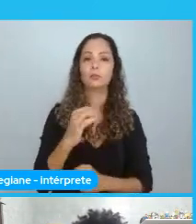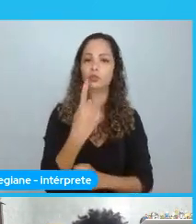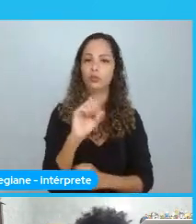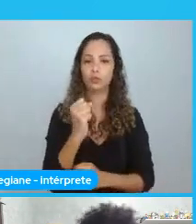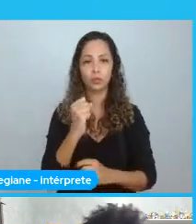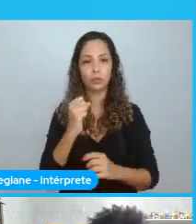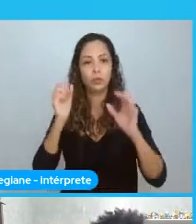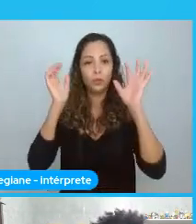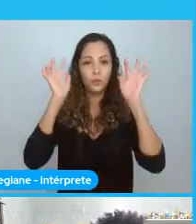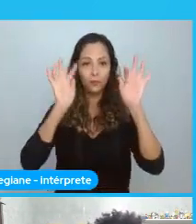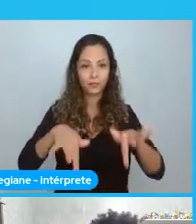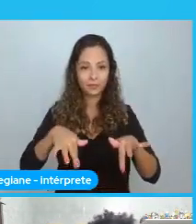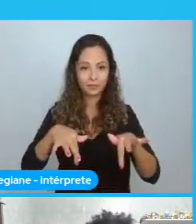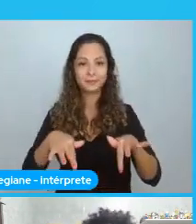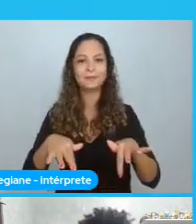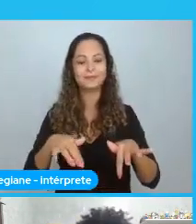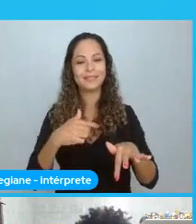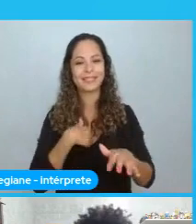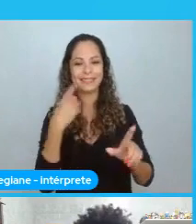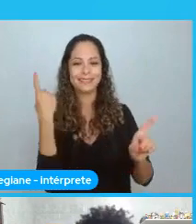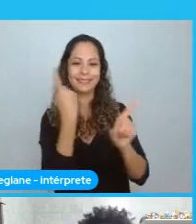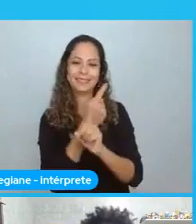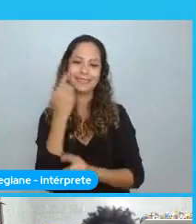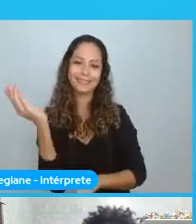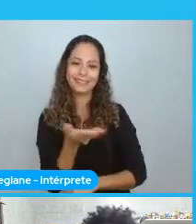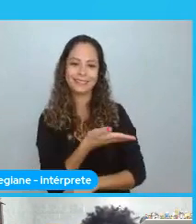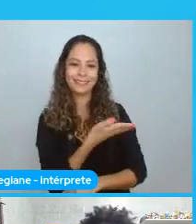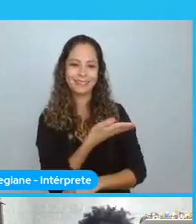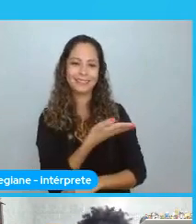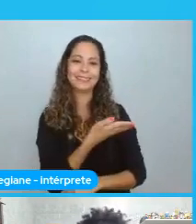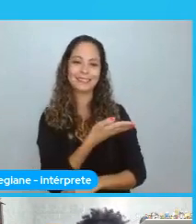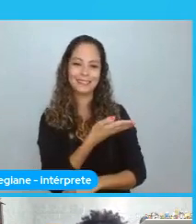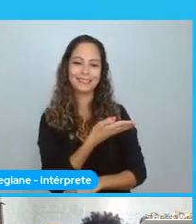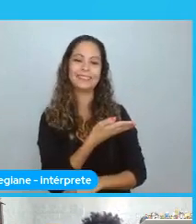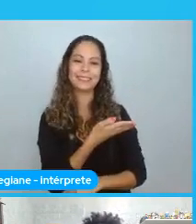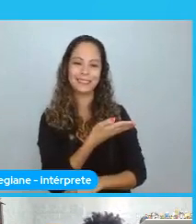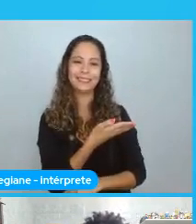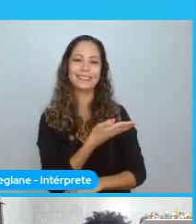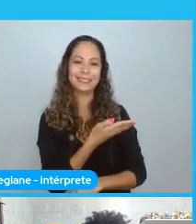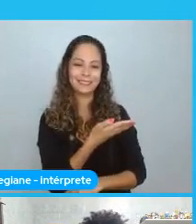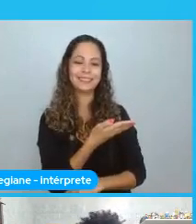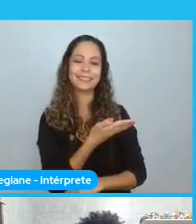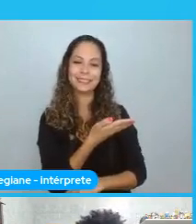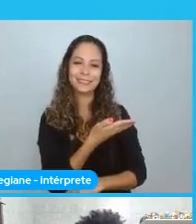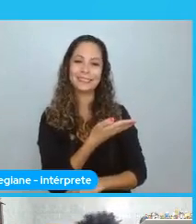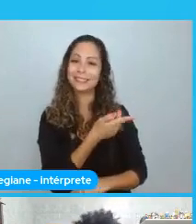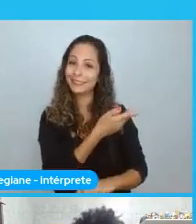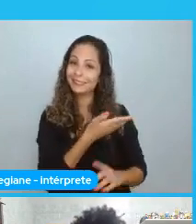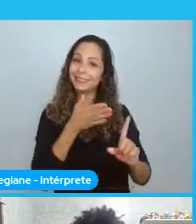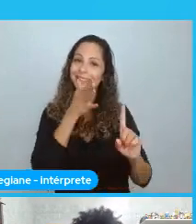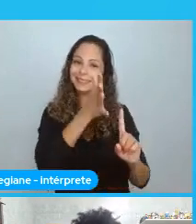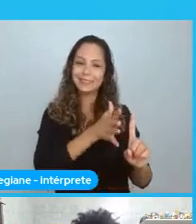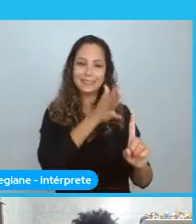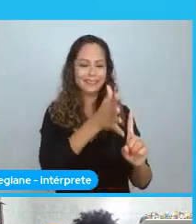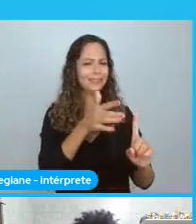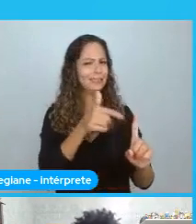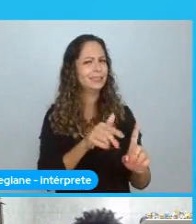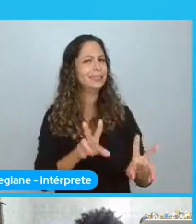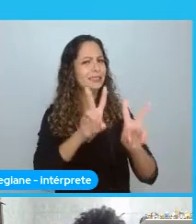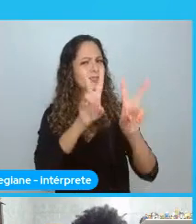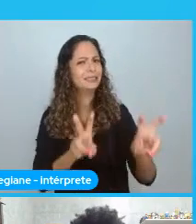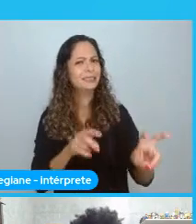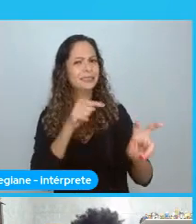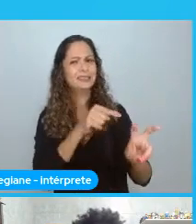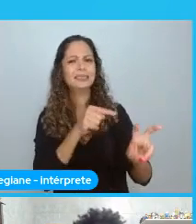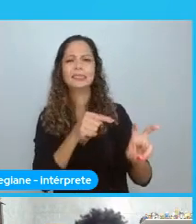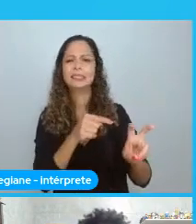Encontro. A maravilhosa keynote. Que foi Betina Costa. Falando sobre. Aquilo que. A palestra de Betina. Foi aquele